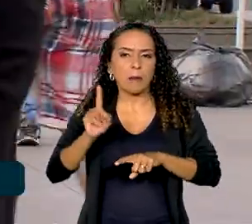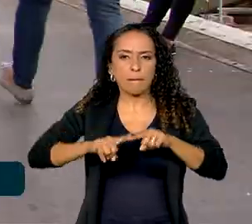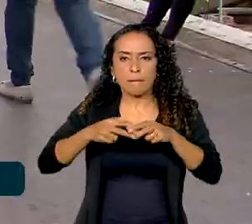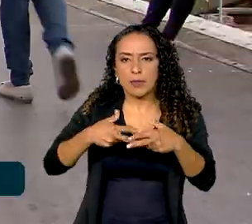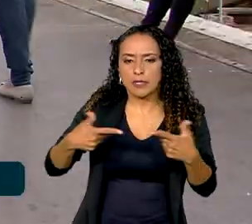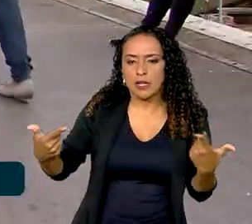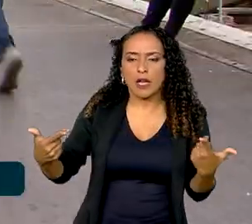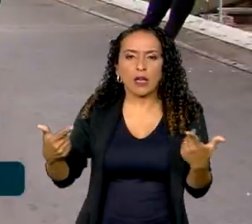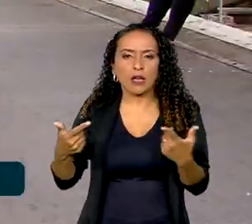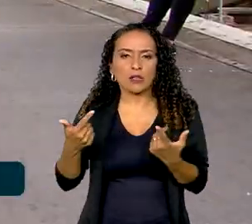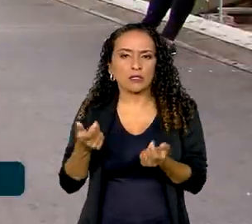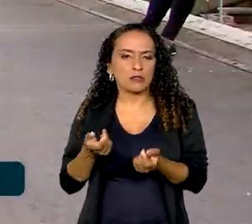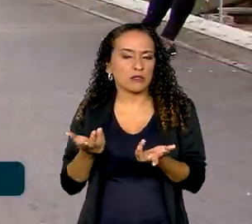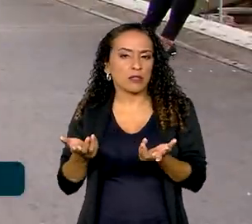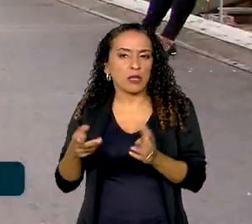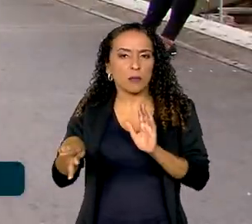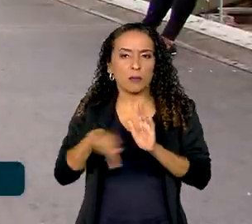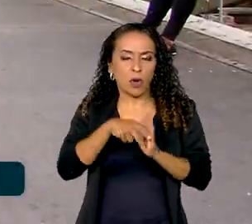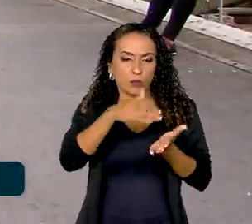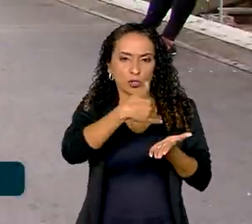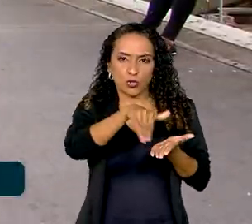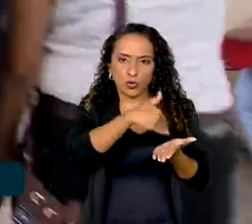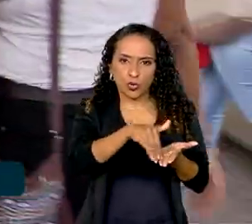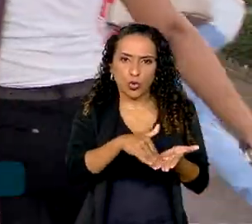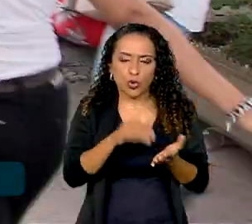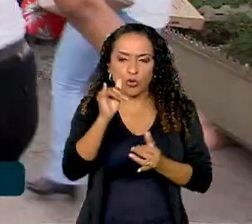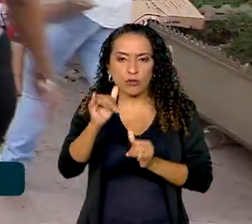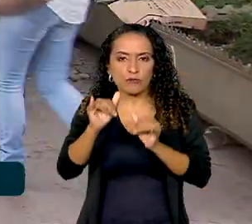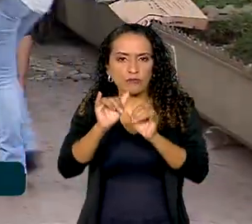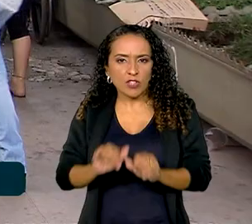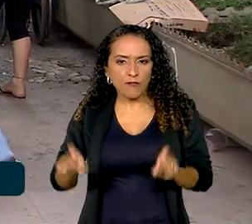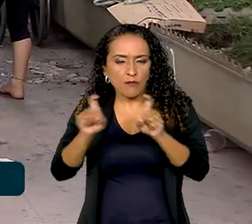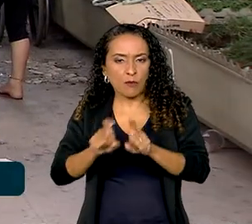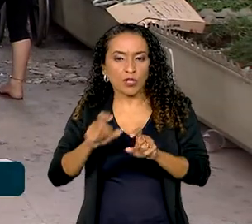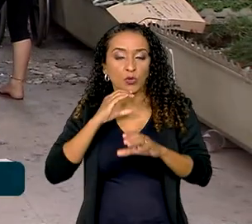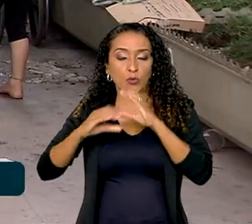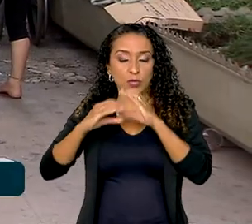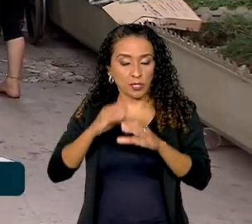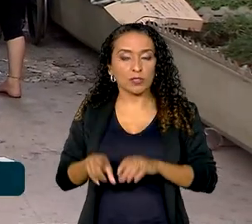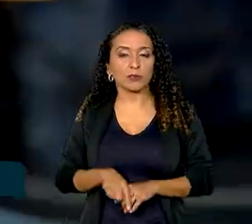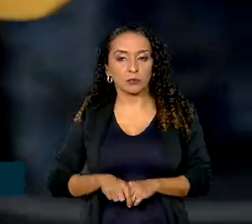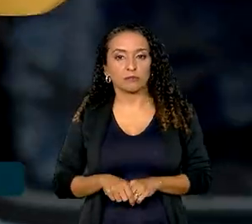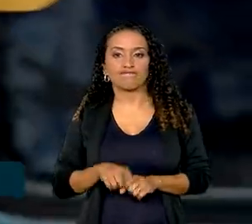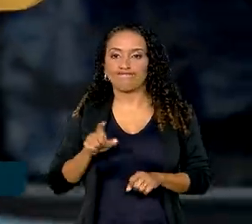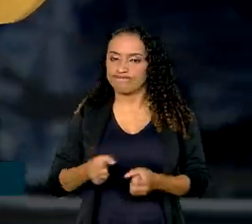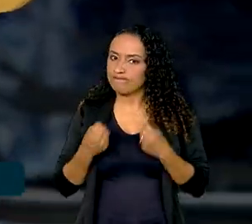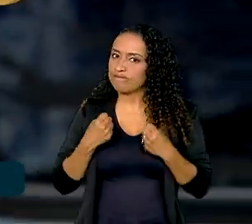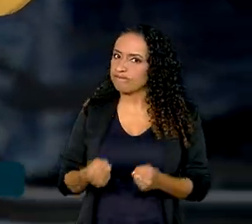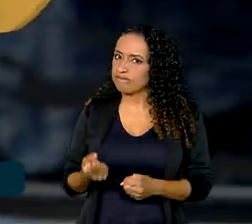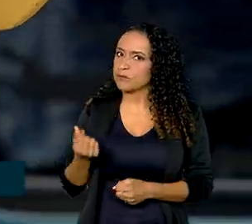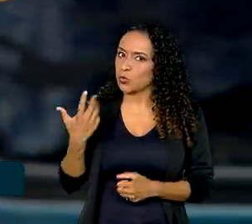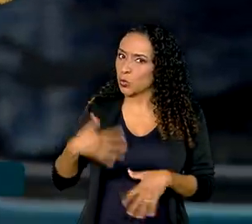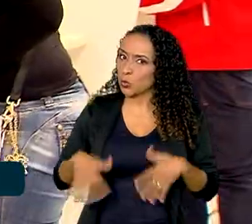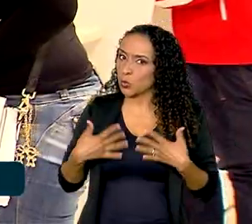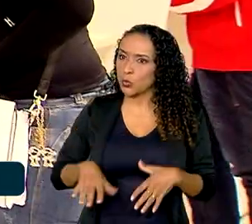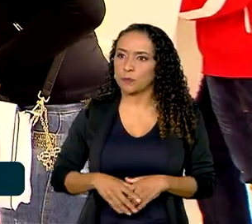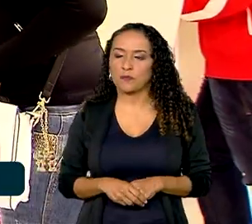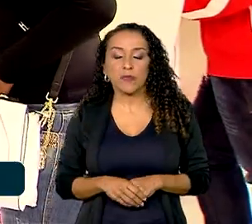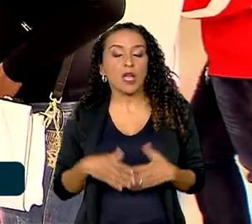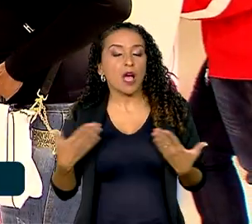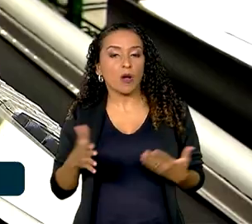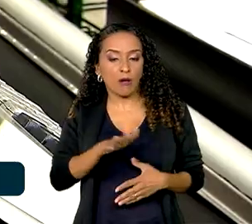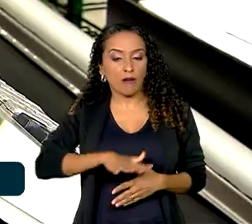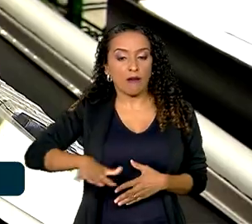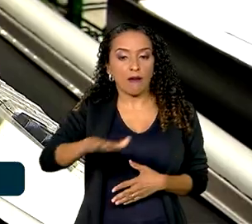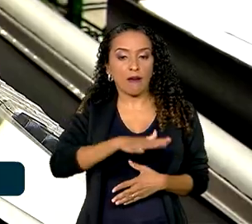materiais e equipamentos de escritório, informática e comunicação. Esses daí pesaram bastante no índice. Agora, o